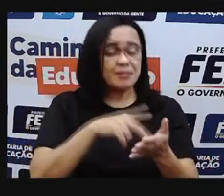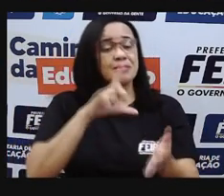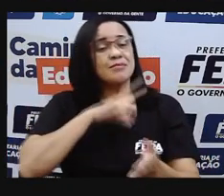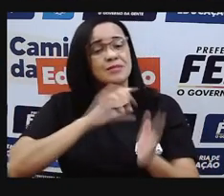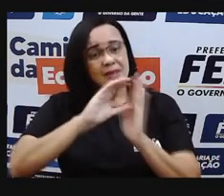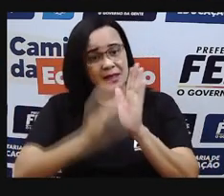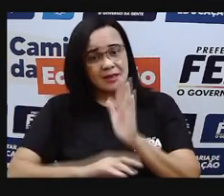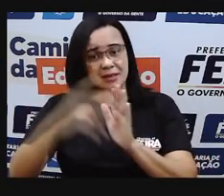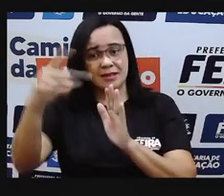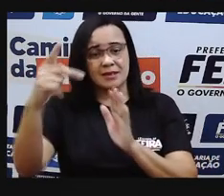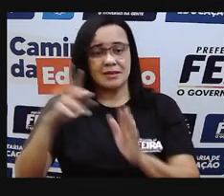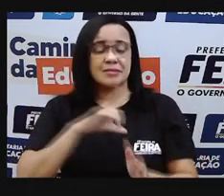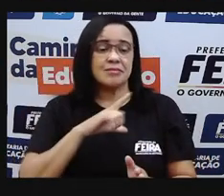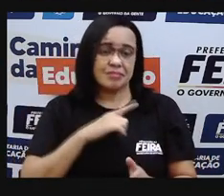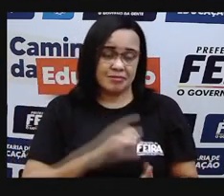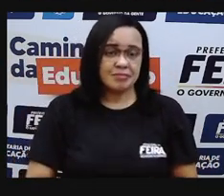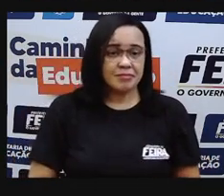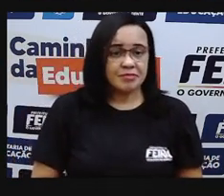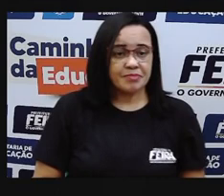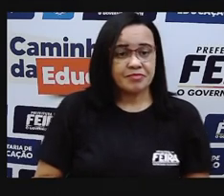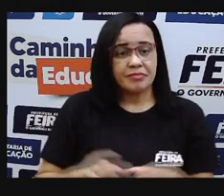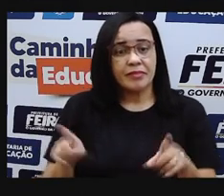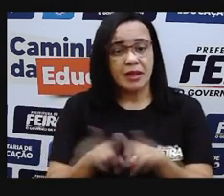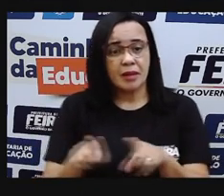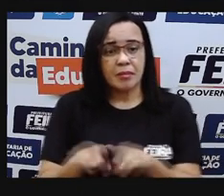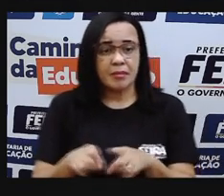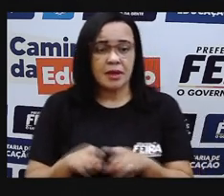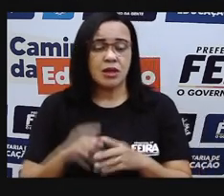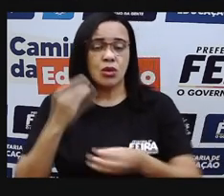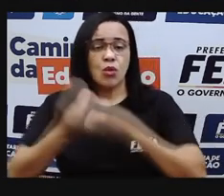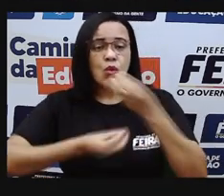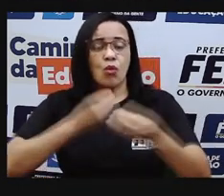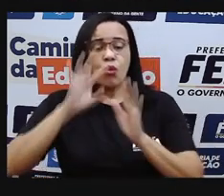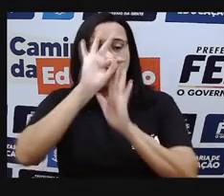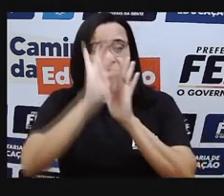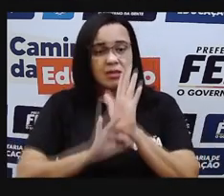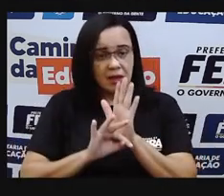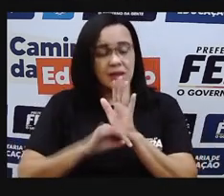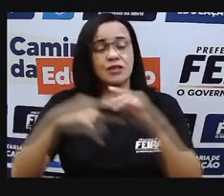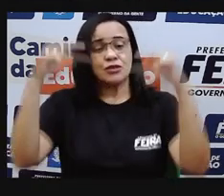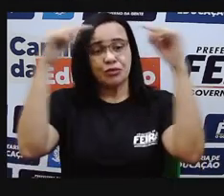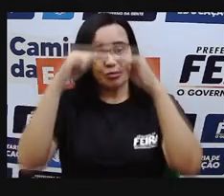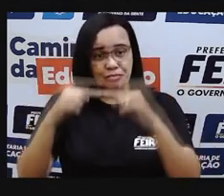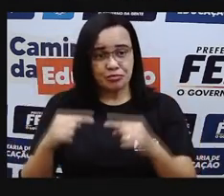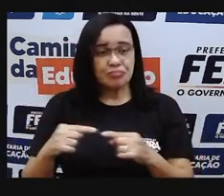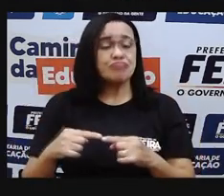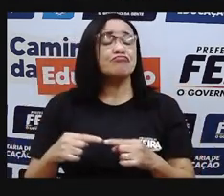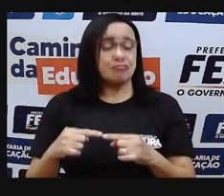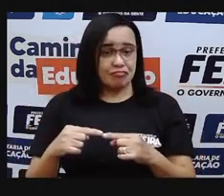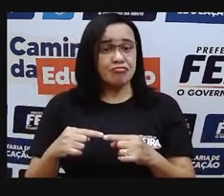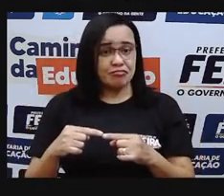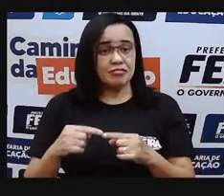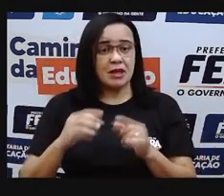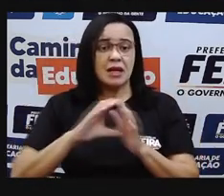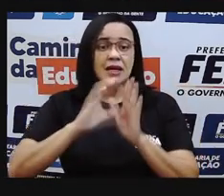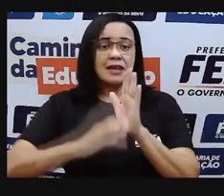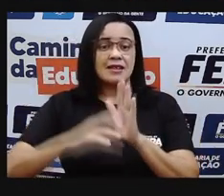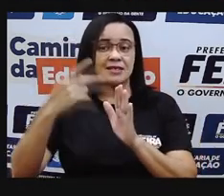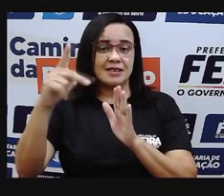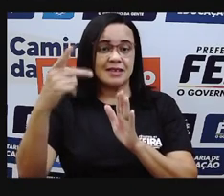um contexto correto das características, mas tem uma característica em especial